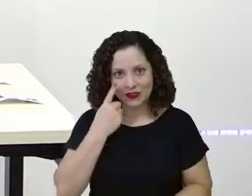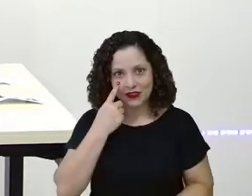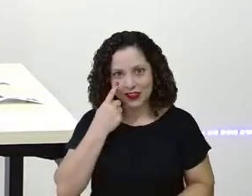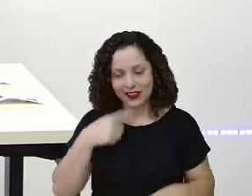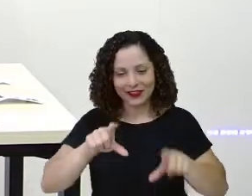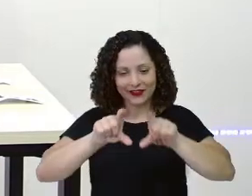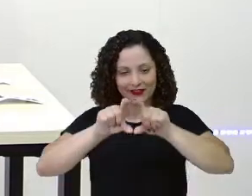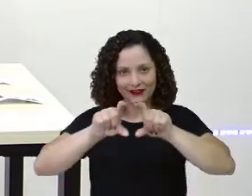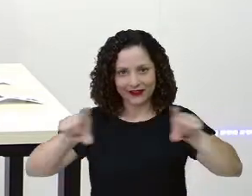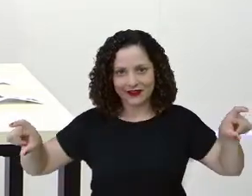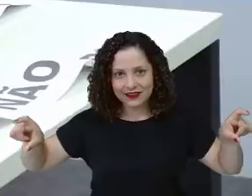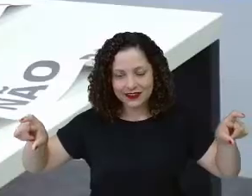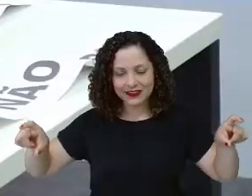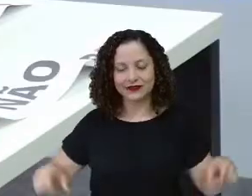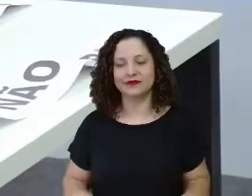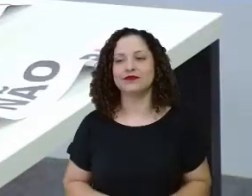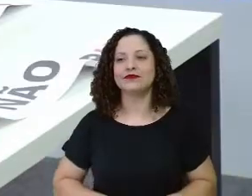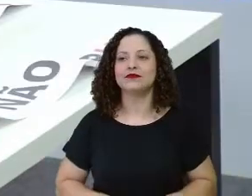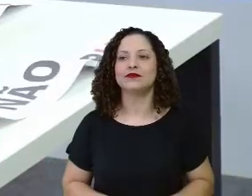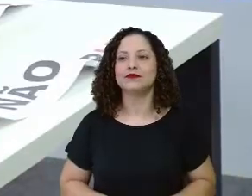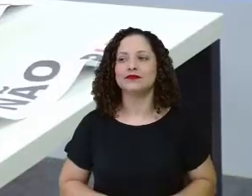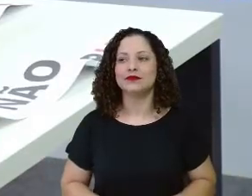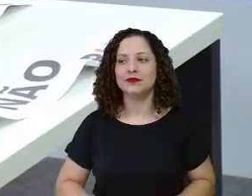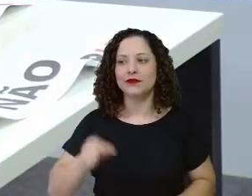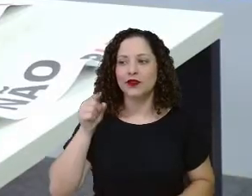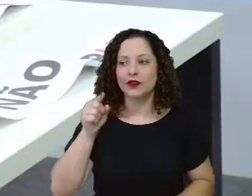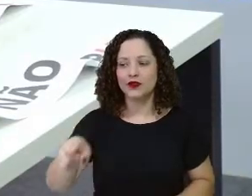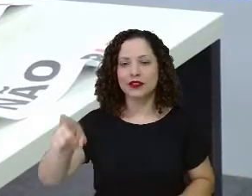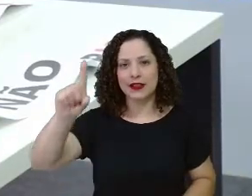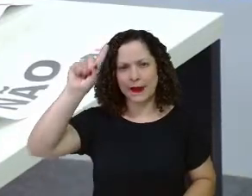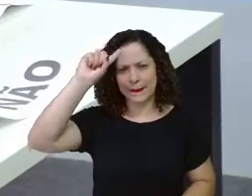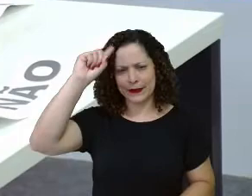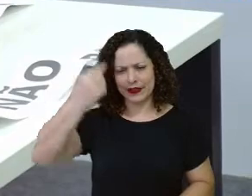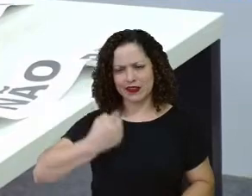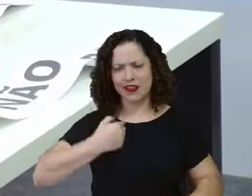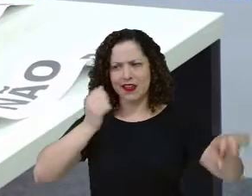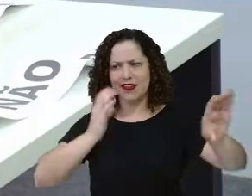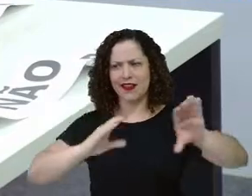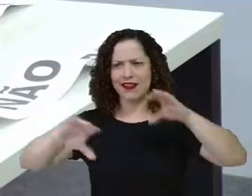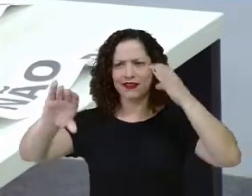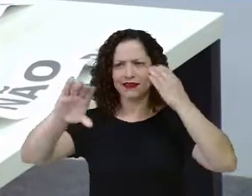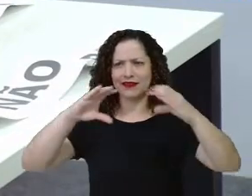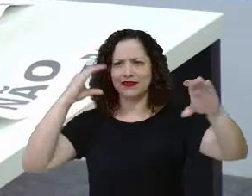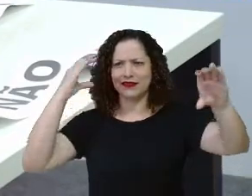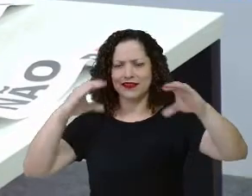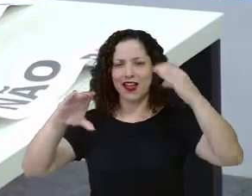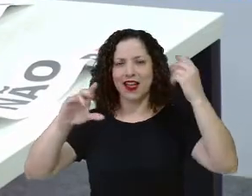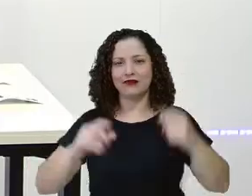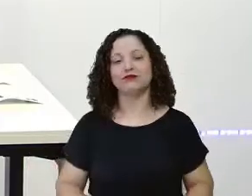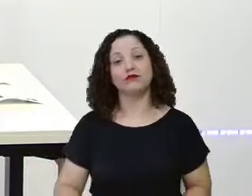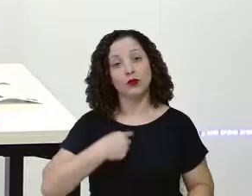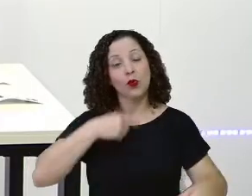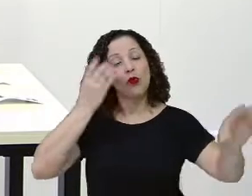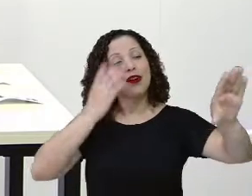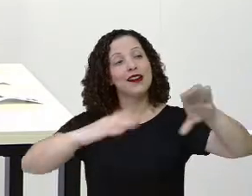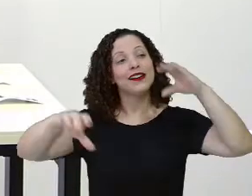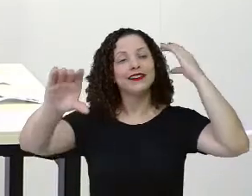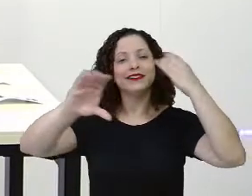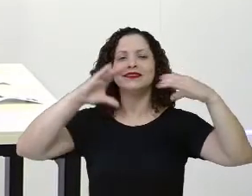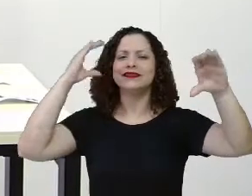Você me mandou cantar, canto